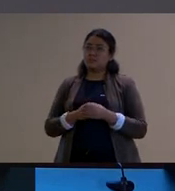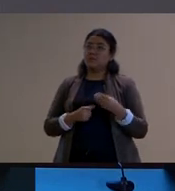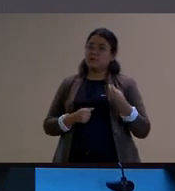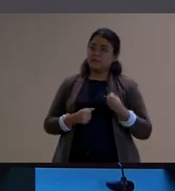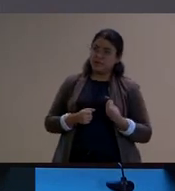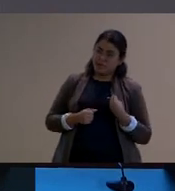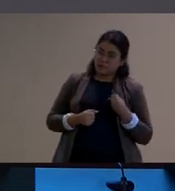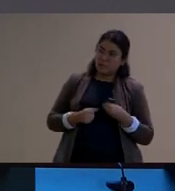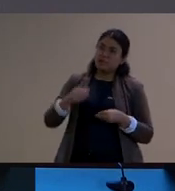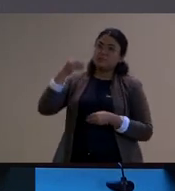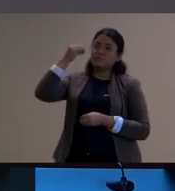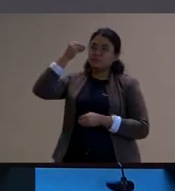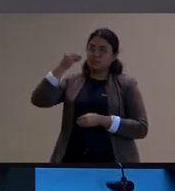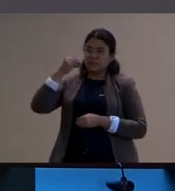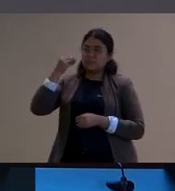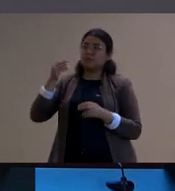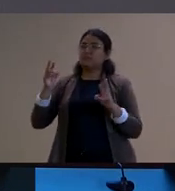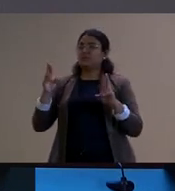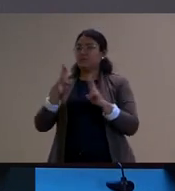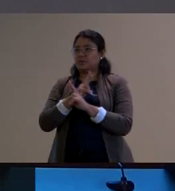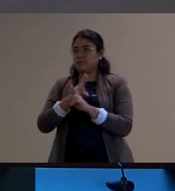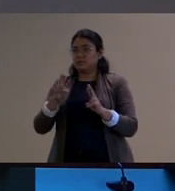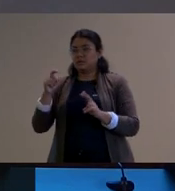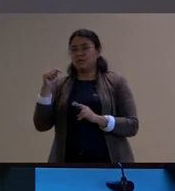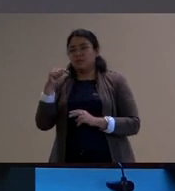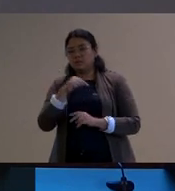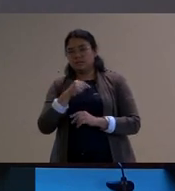relação uma relação que é mais